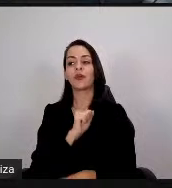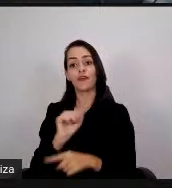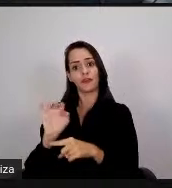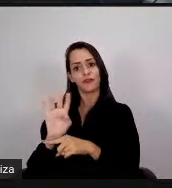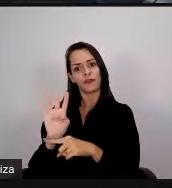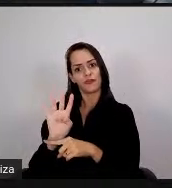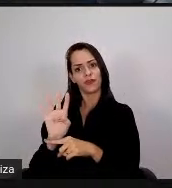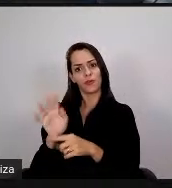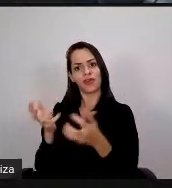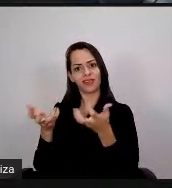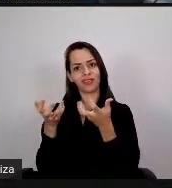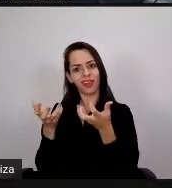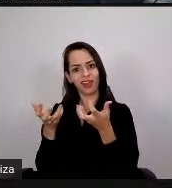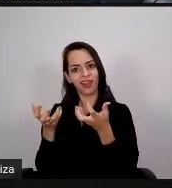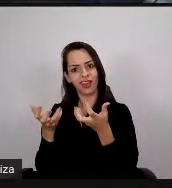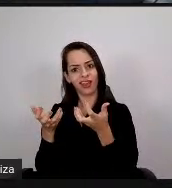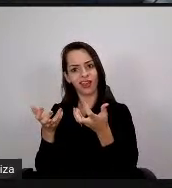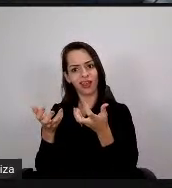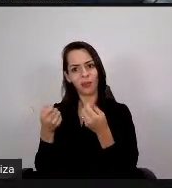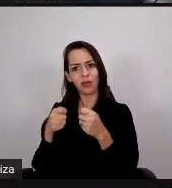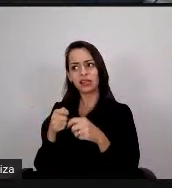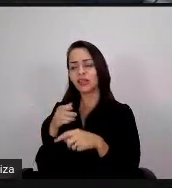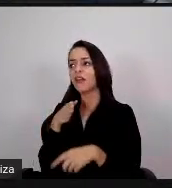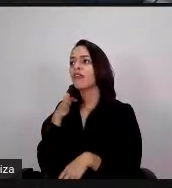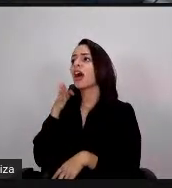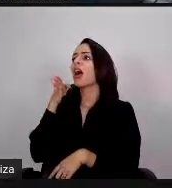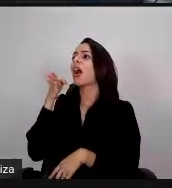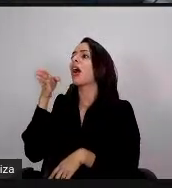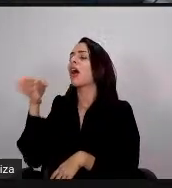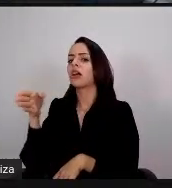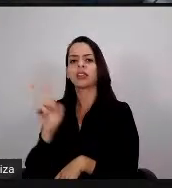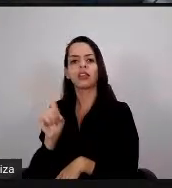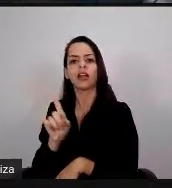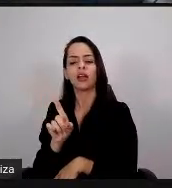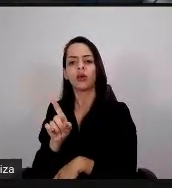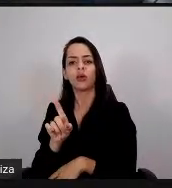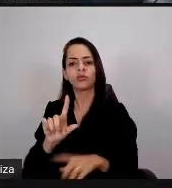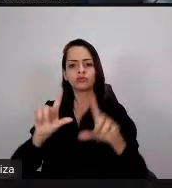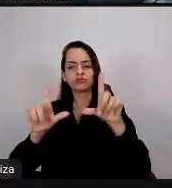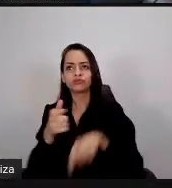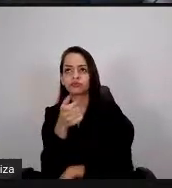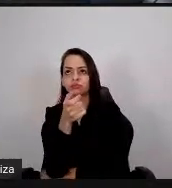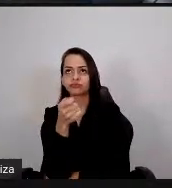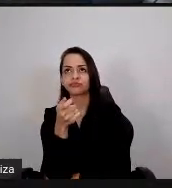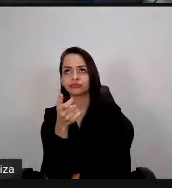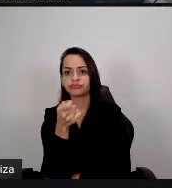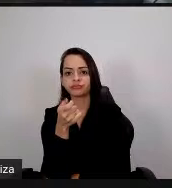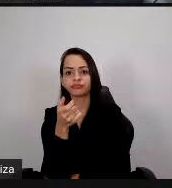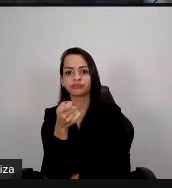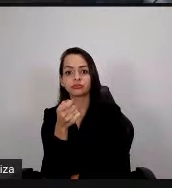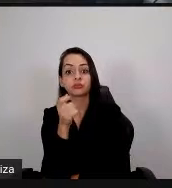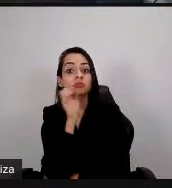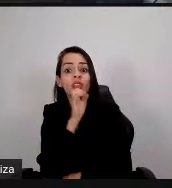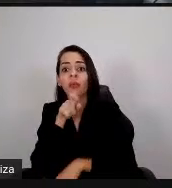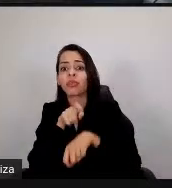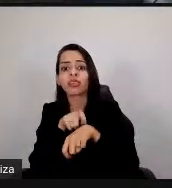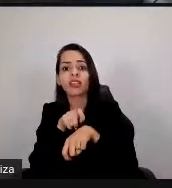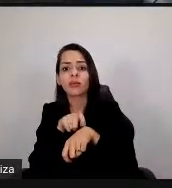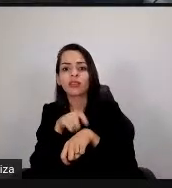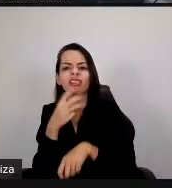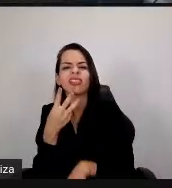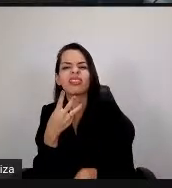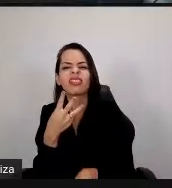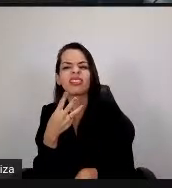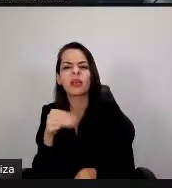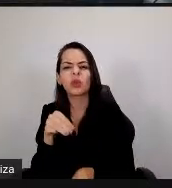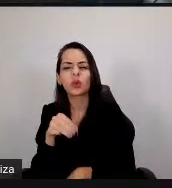eles ficam entediados porque é tanto filme para assistir que eles começam a assistir 30 minutos, 30? Nem tanto, eu sendo otimista, né, 3 minutos de